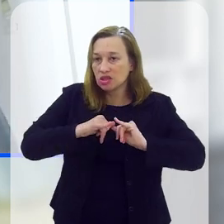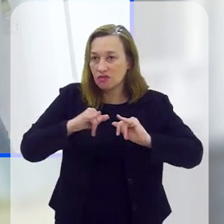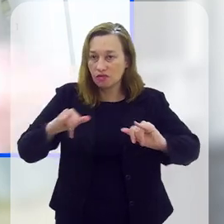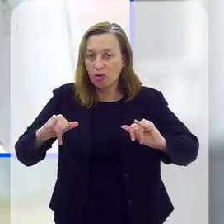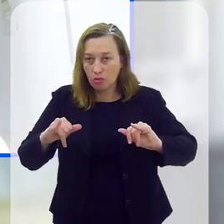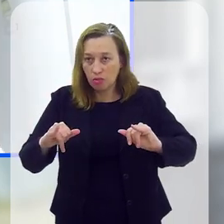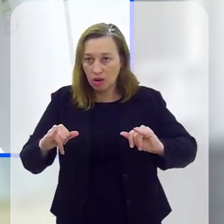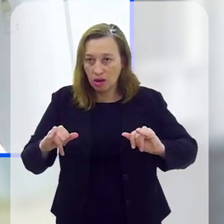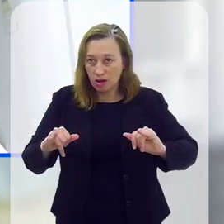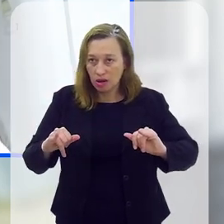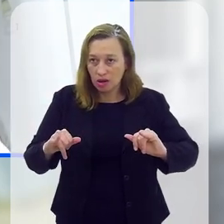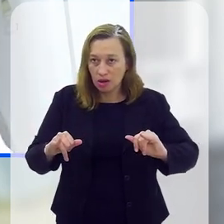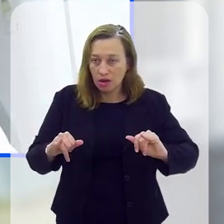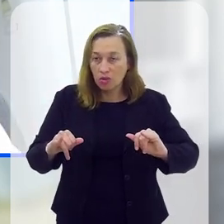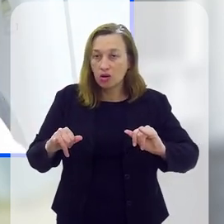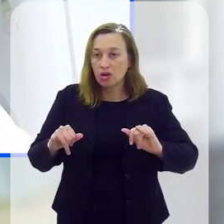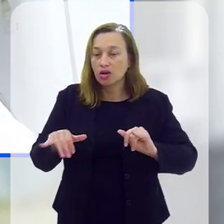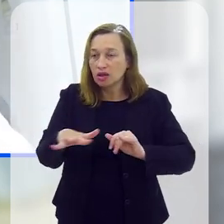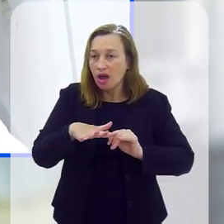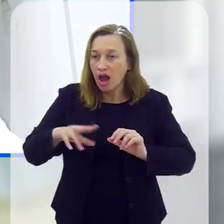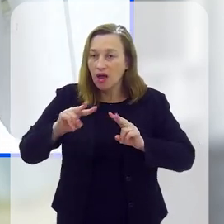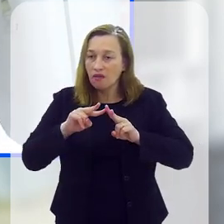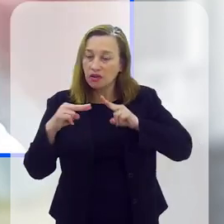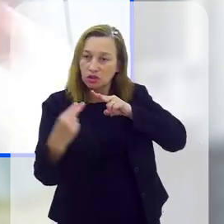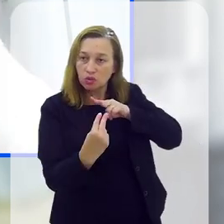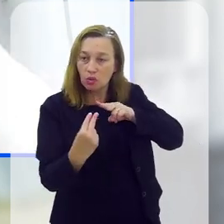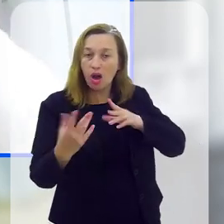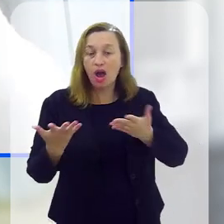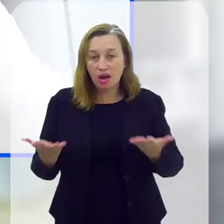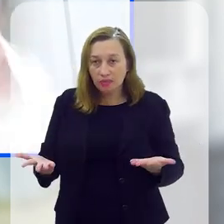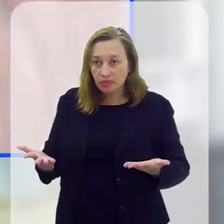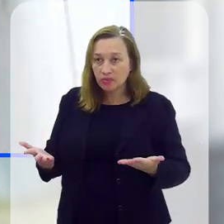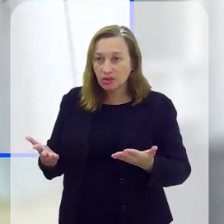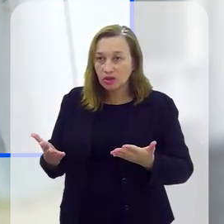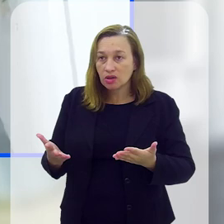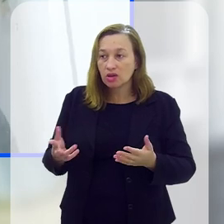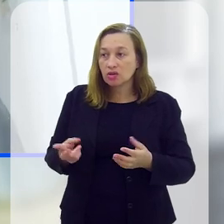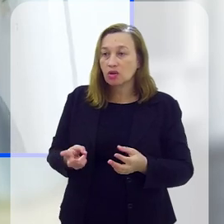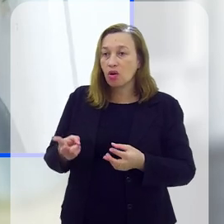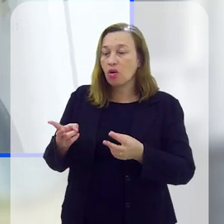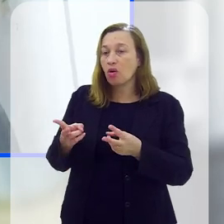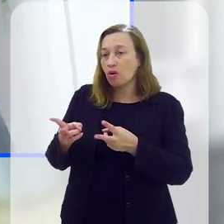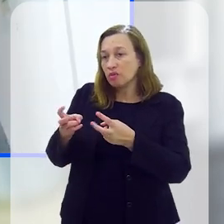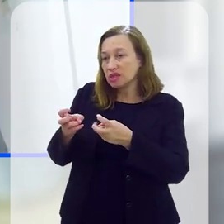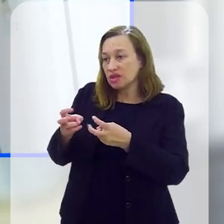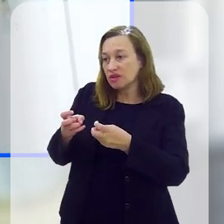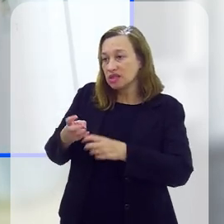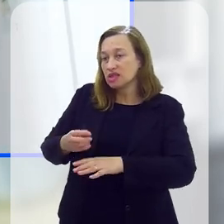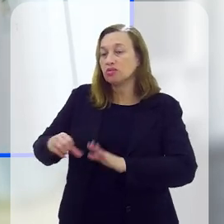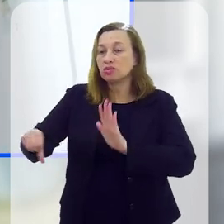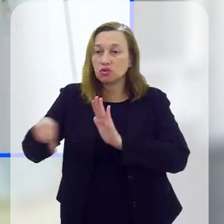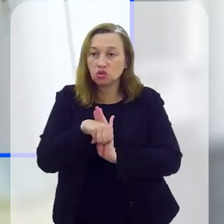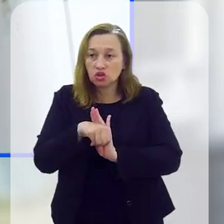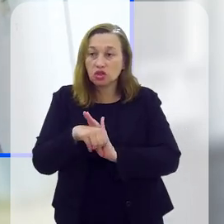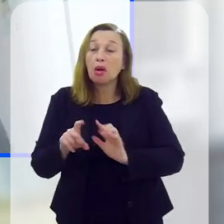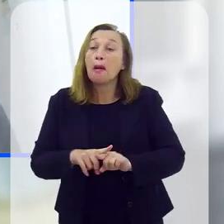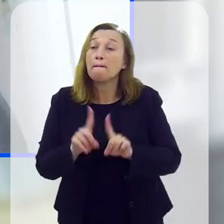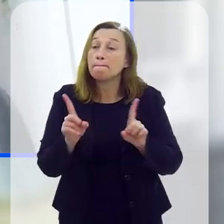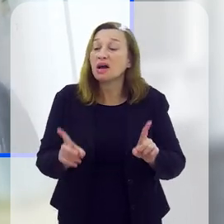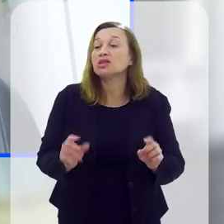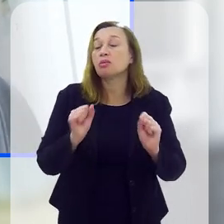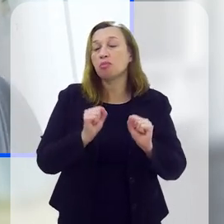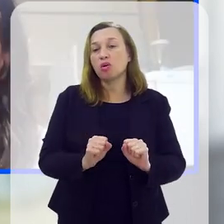pode ser informado no nosso RIO que o crime foi cometido em ambiente virtual e esse vai ser o filtro para a identificação desses